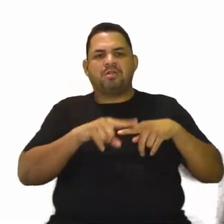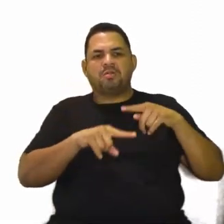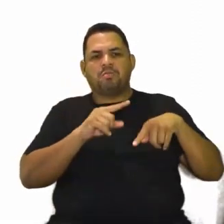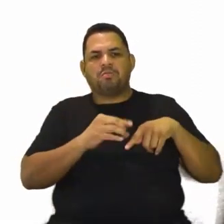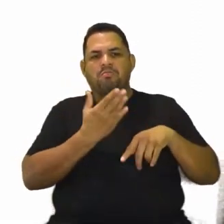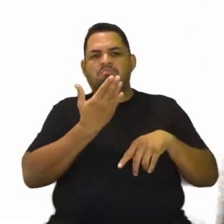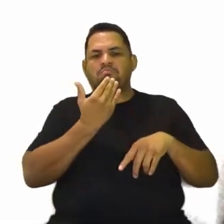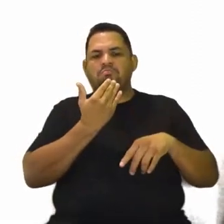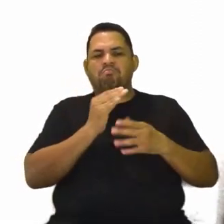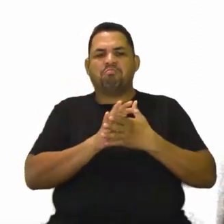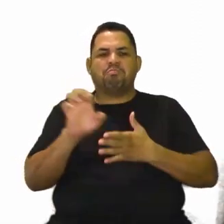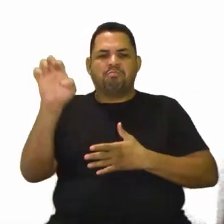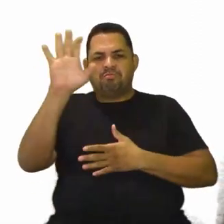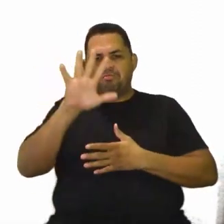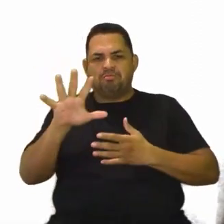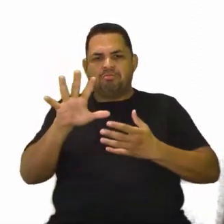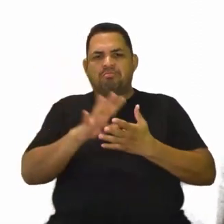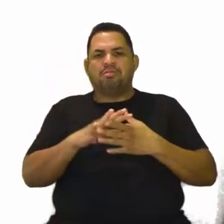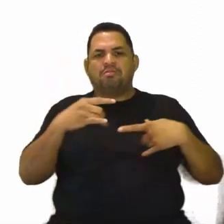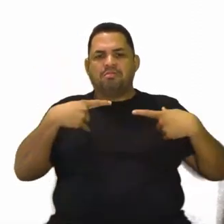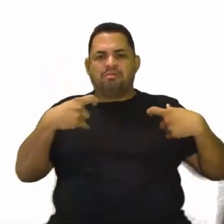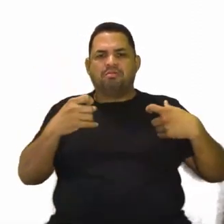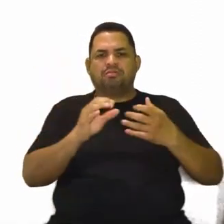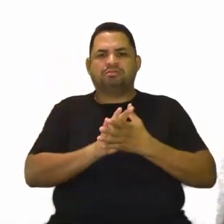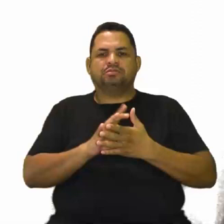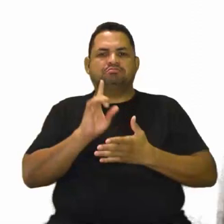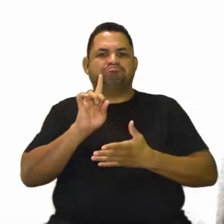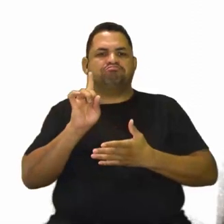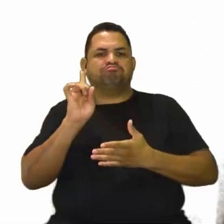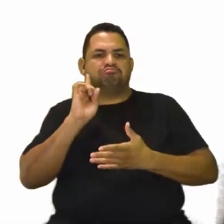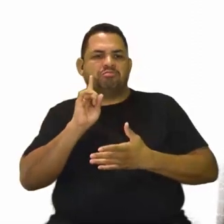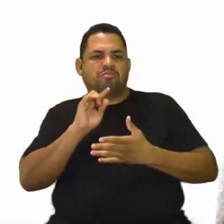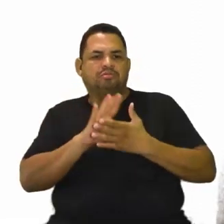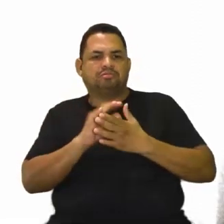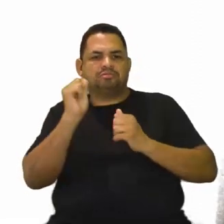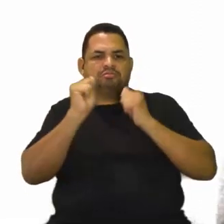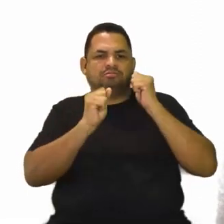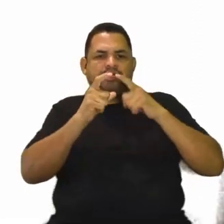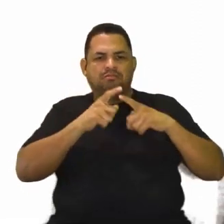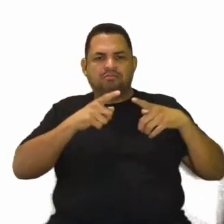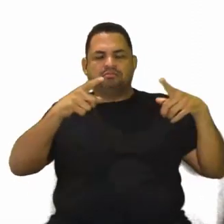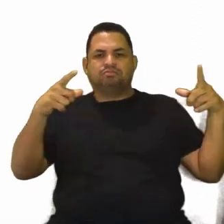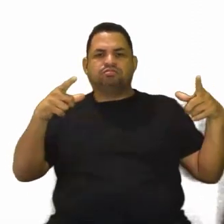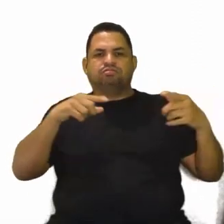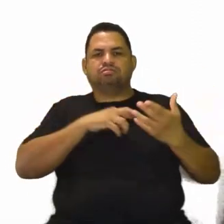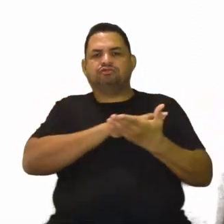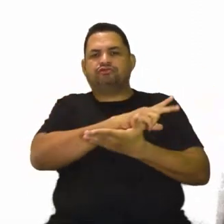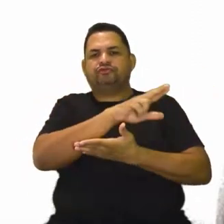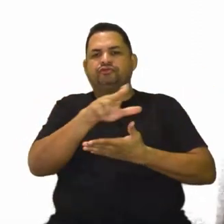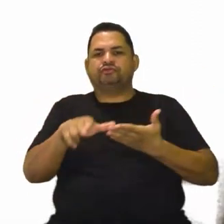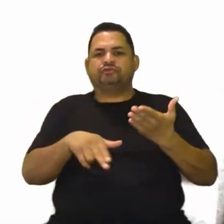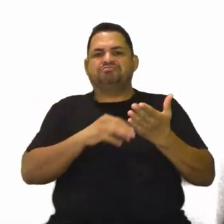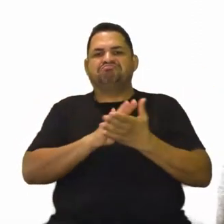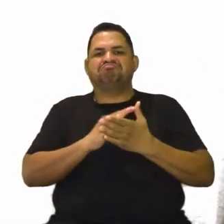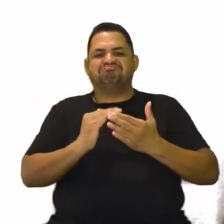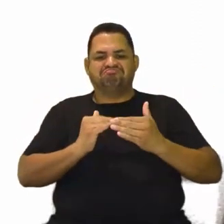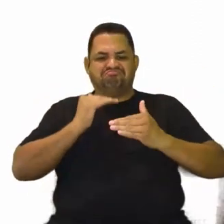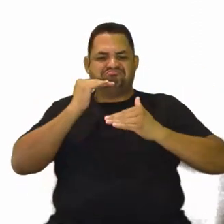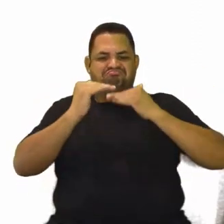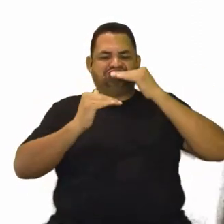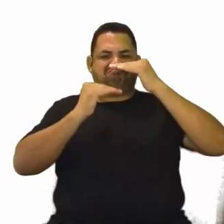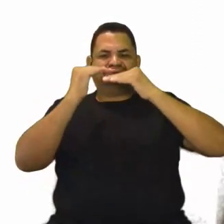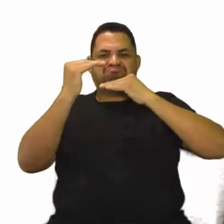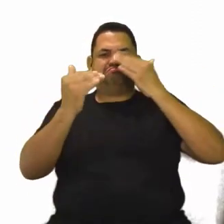alimentos da Europa em guerra, os Estados Unidos tiveram sua indústria ampliada, diversificada e consolidada.